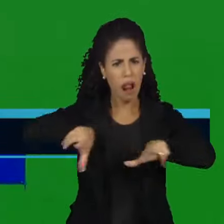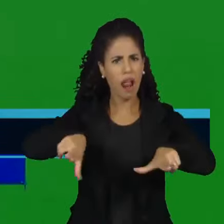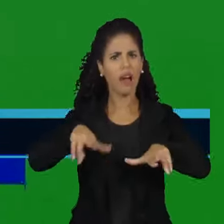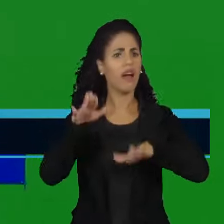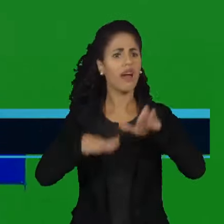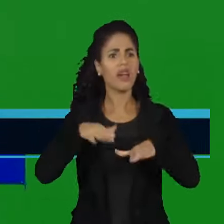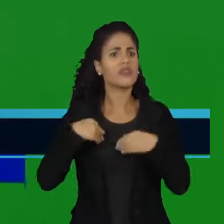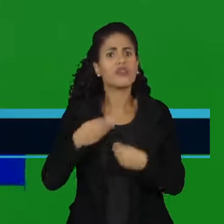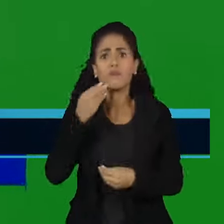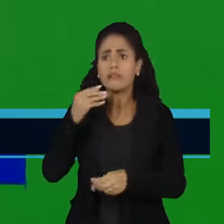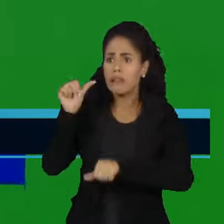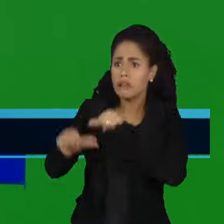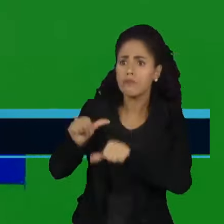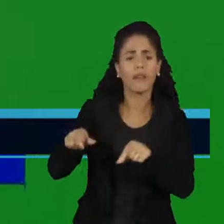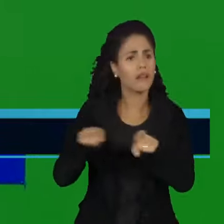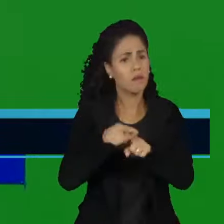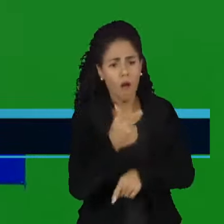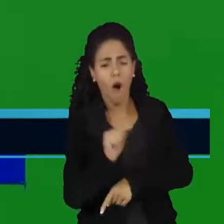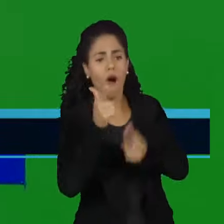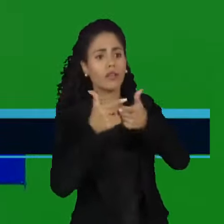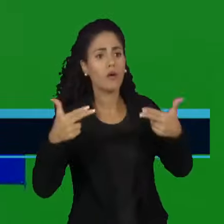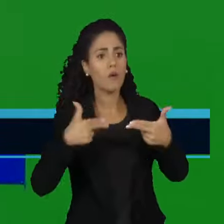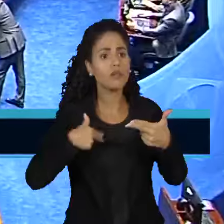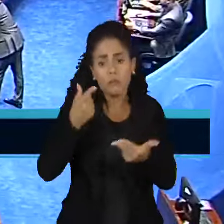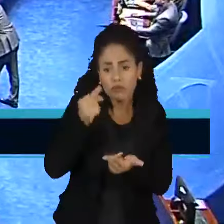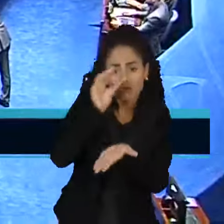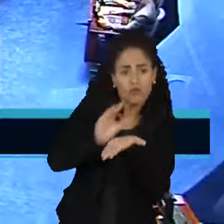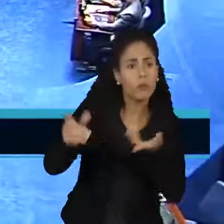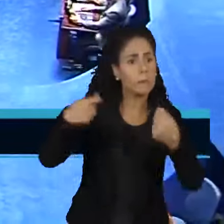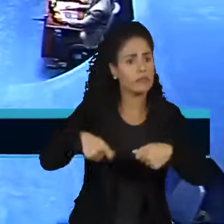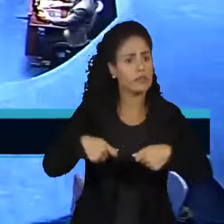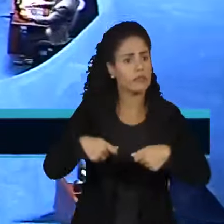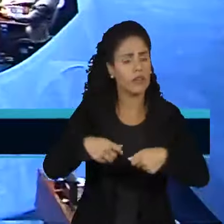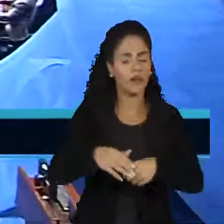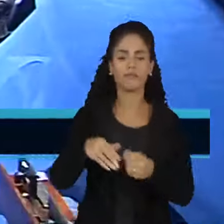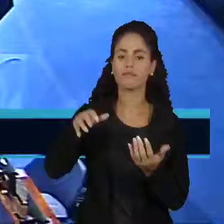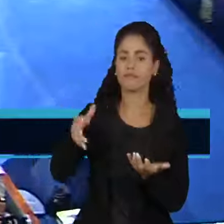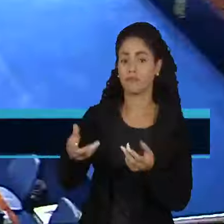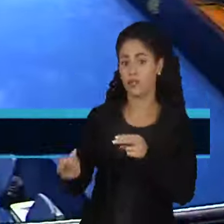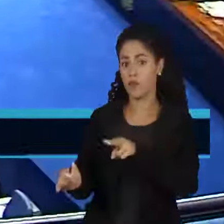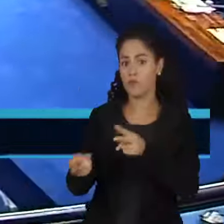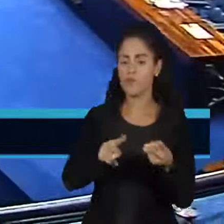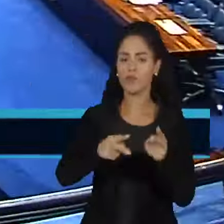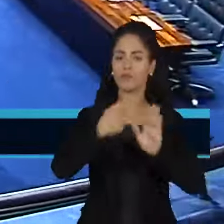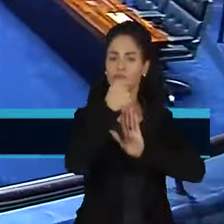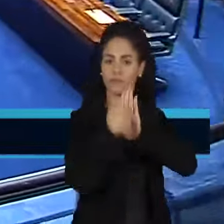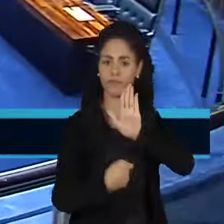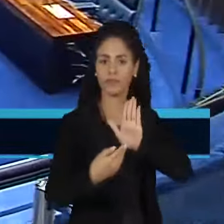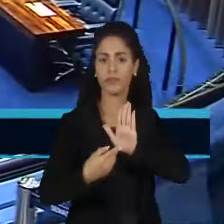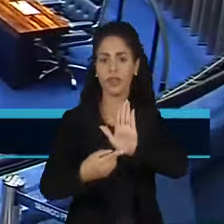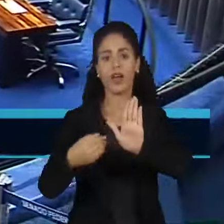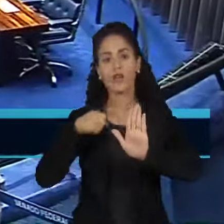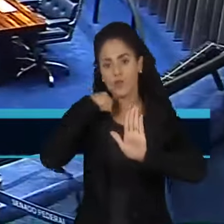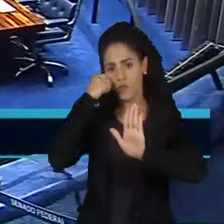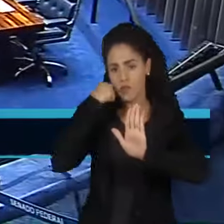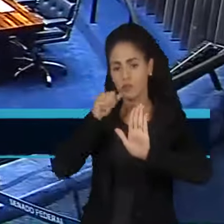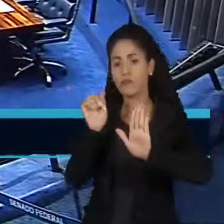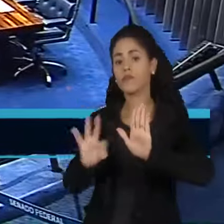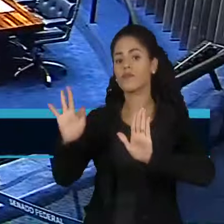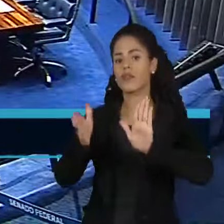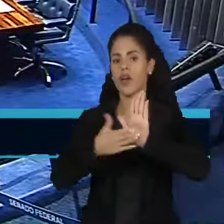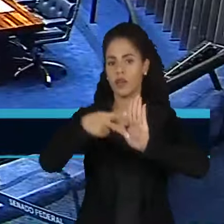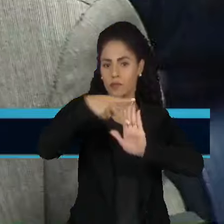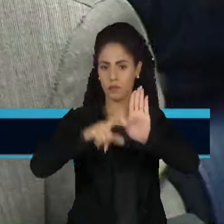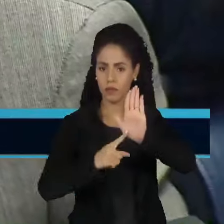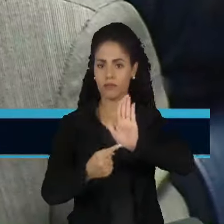vezes nós precisamos transferir uma parte do dinheiro junto. A tramitação do texto começou no Senado Federal, num projeto de lei